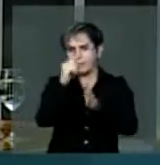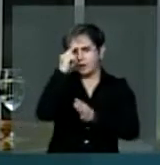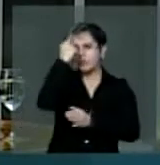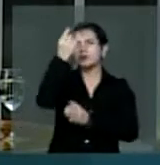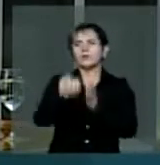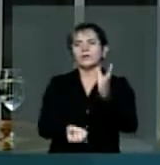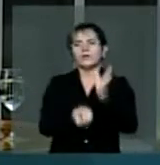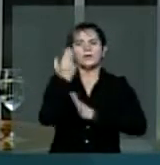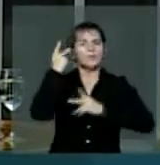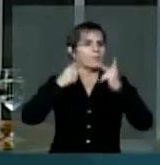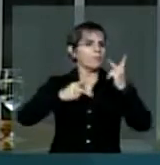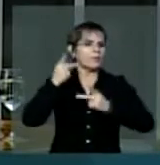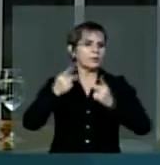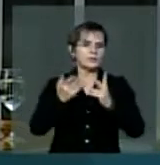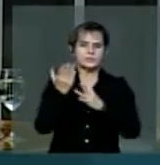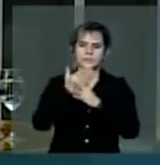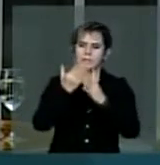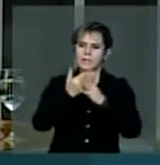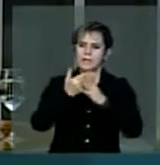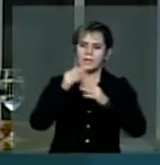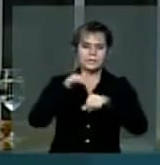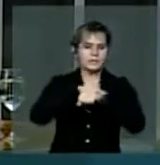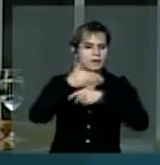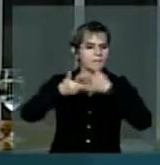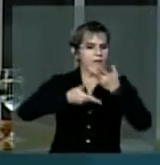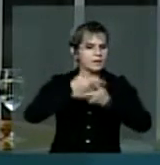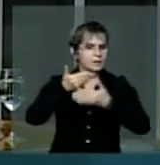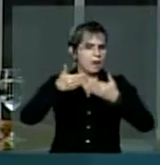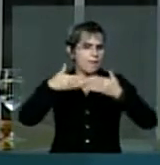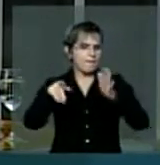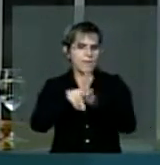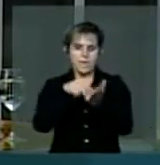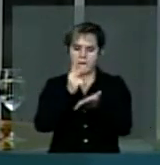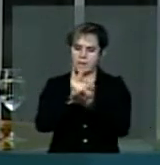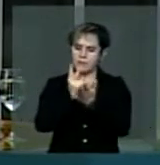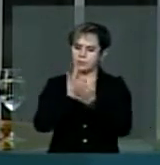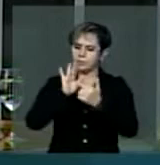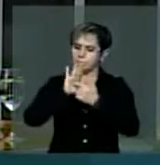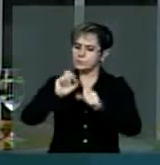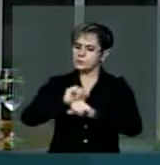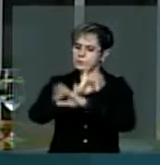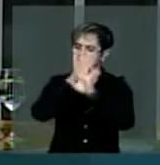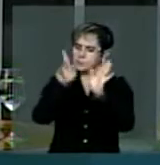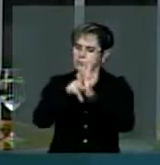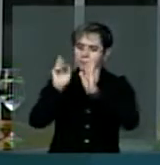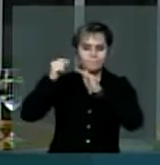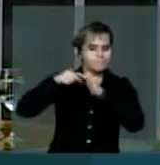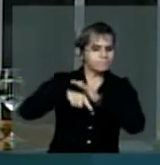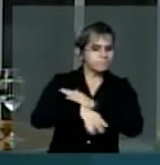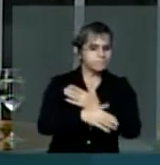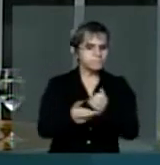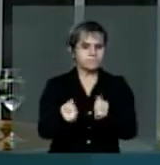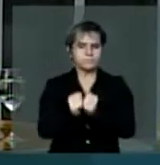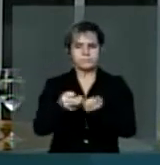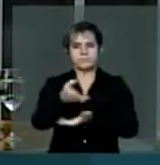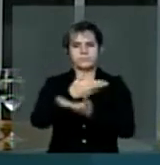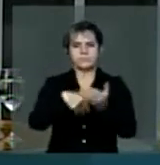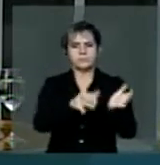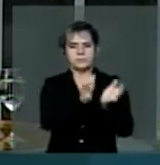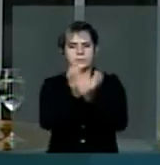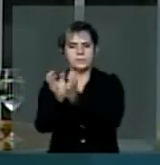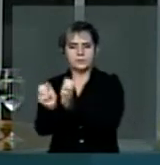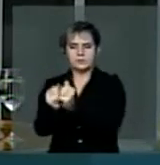políticas Através do diálogo aberto, permanente, transparente e profundo Com os movimentos sociais,